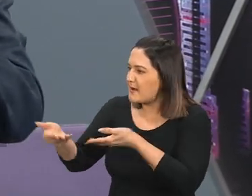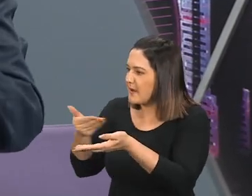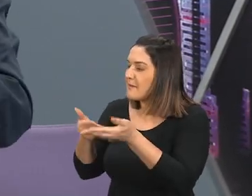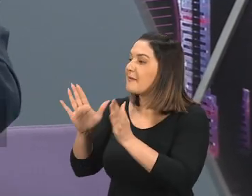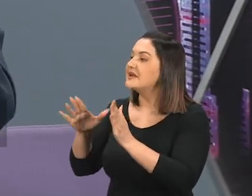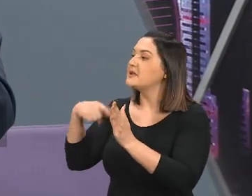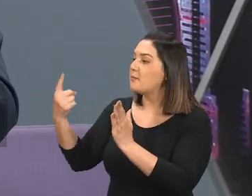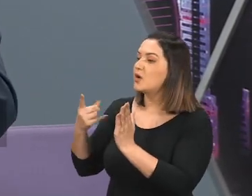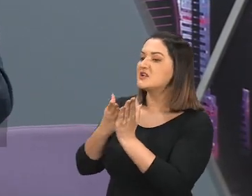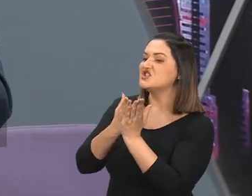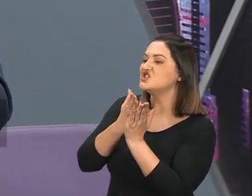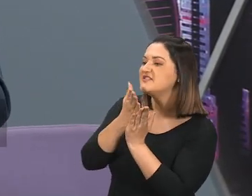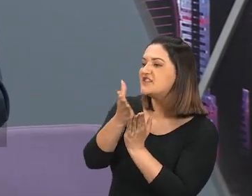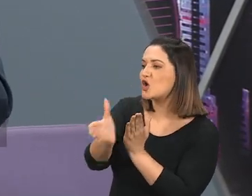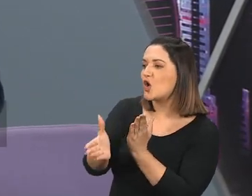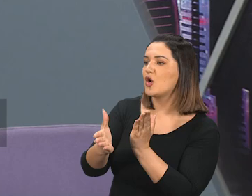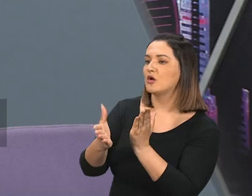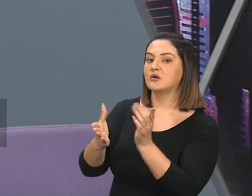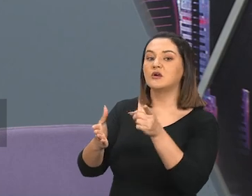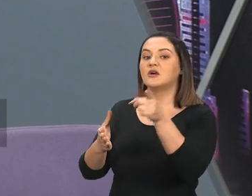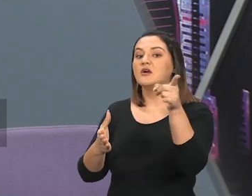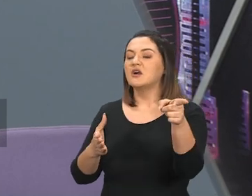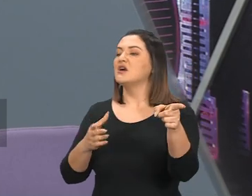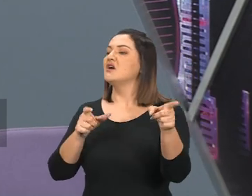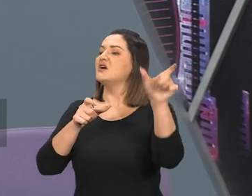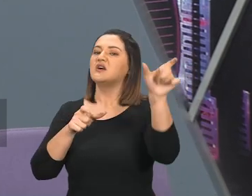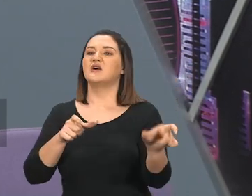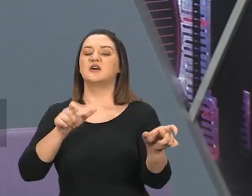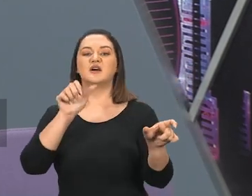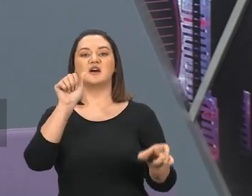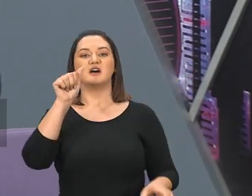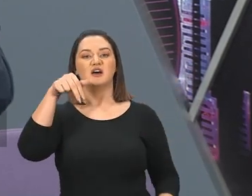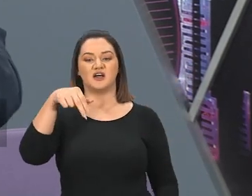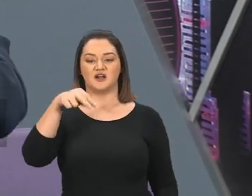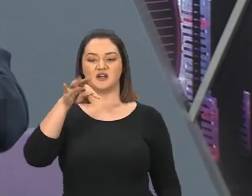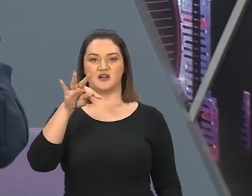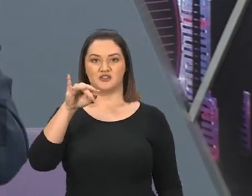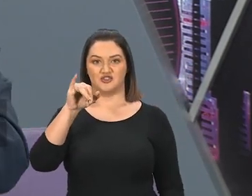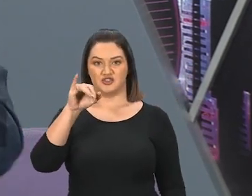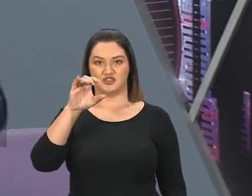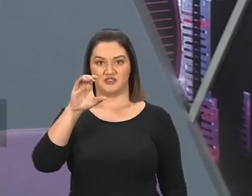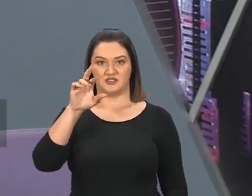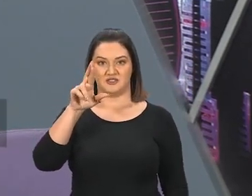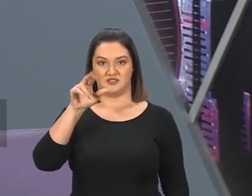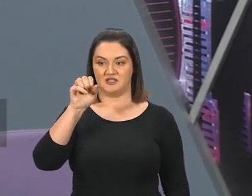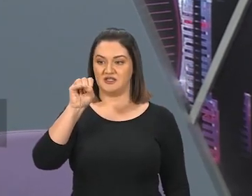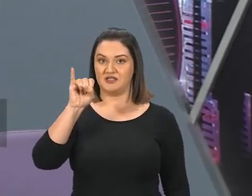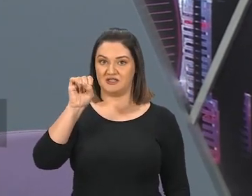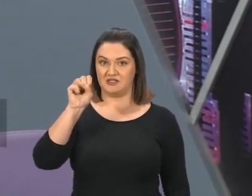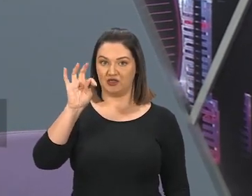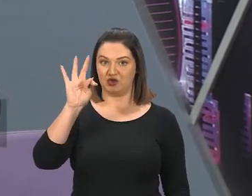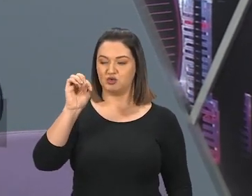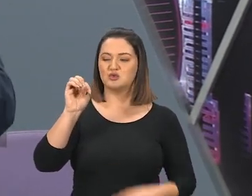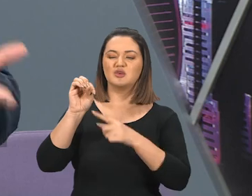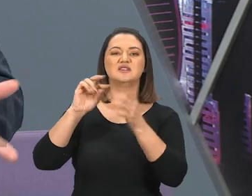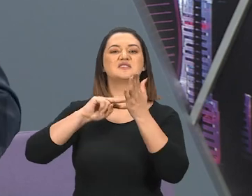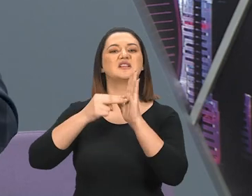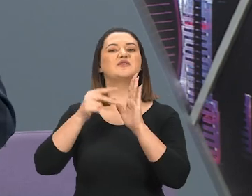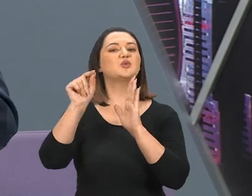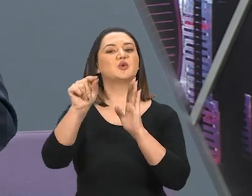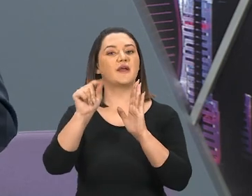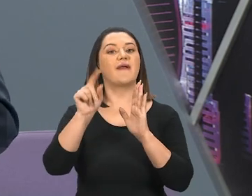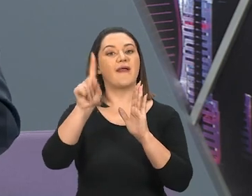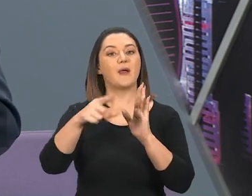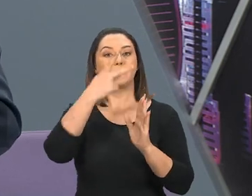Anticristo é aquele que quer tomar o lugar de Cristo. É aquele que, ao tentar tomar o lugar de Cristo, Ele acaba se